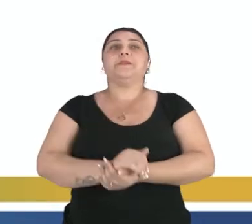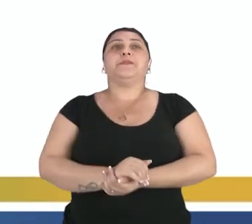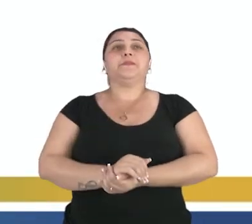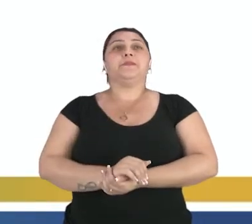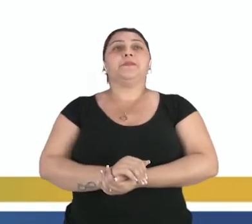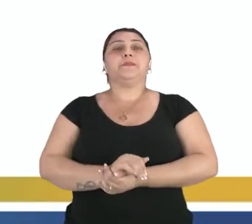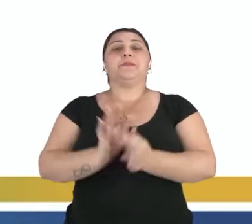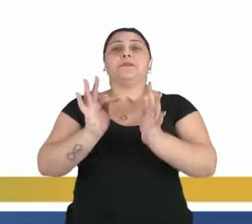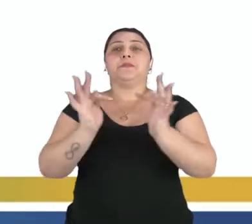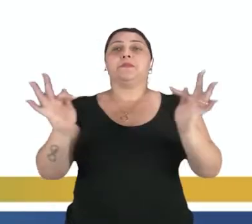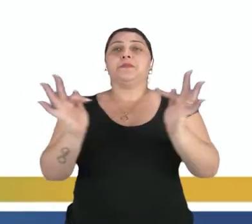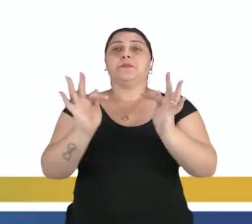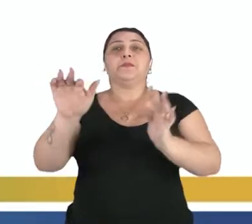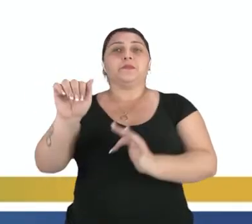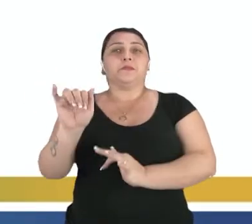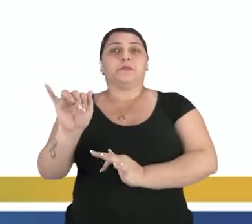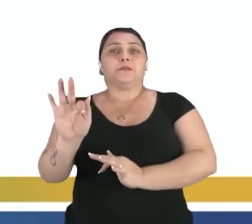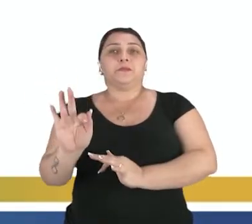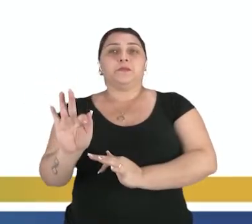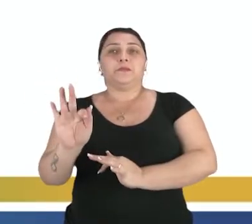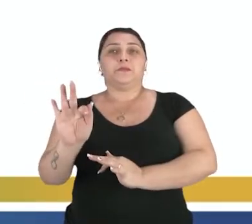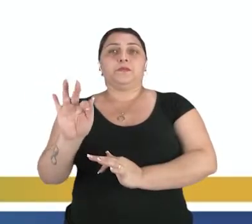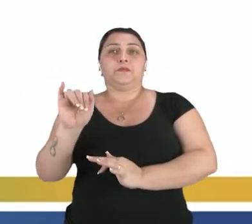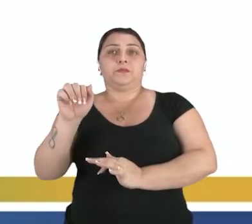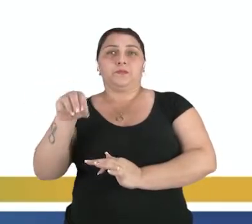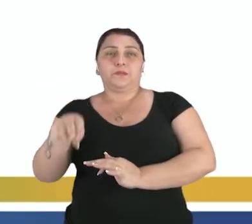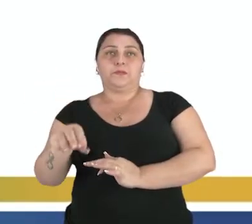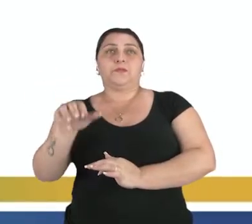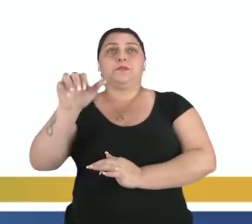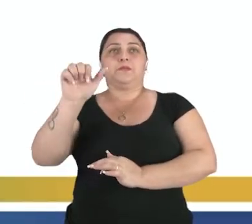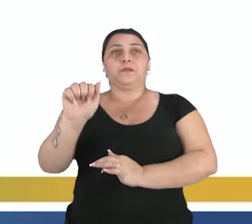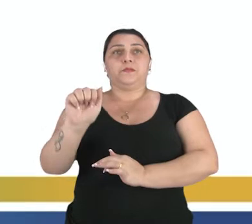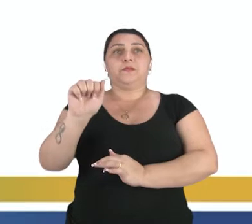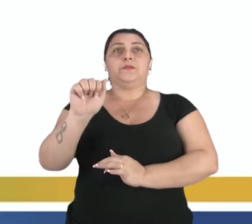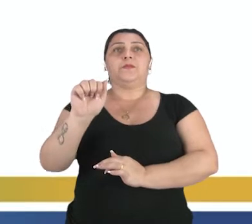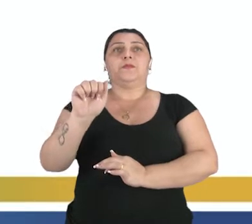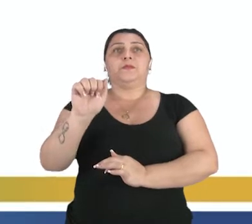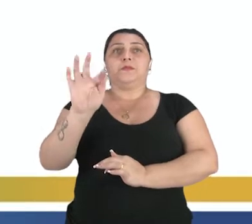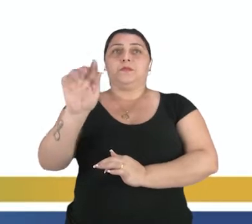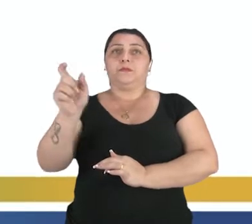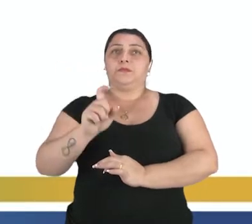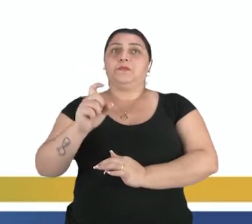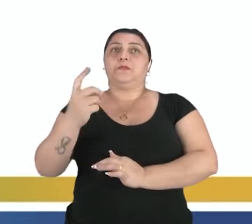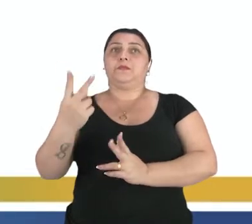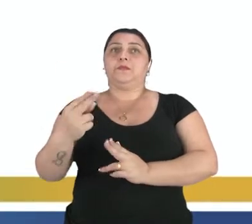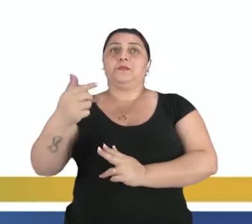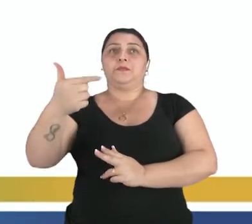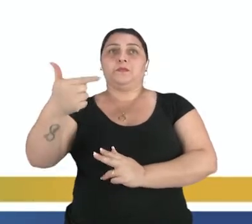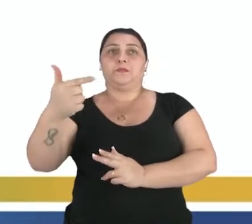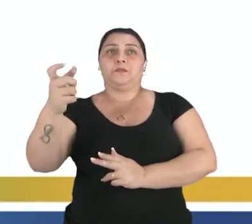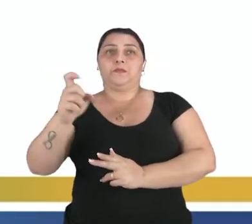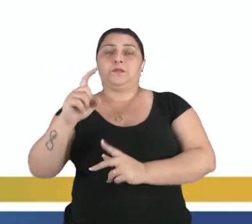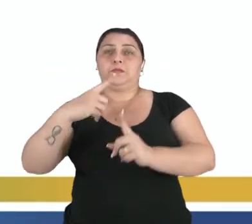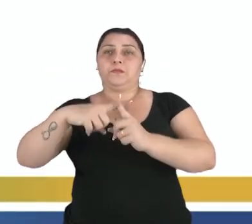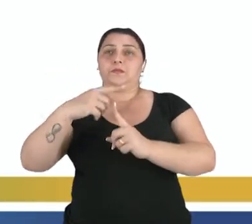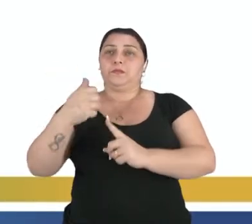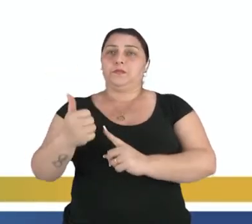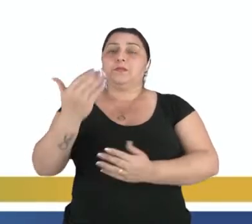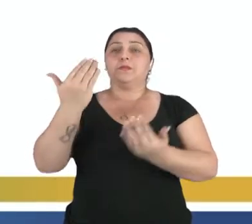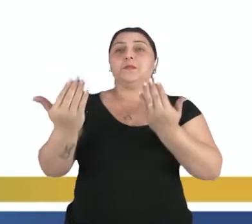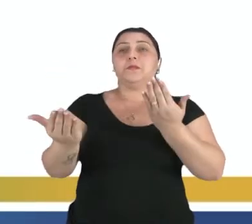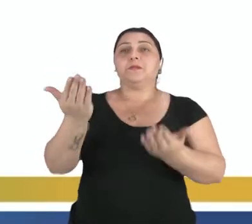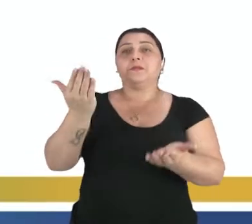afim. Então nós temos aí na sua telinha uma f de x igual a 2x mais 1. Quando você faz o